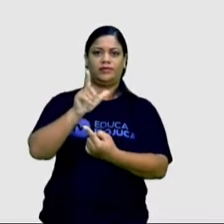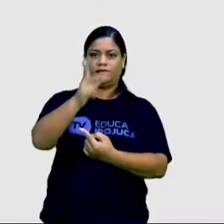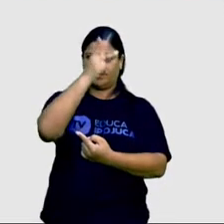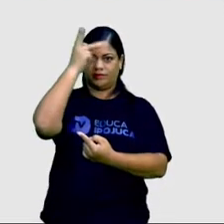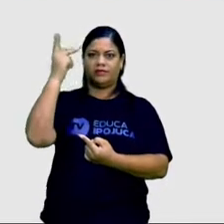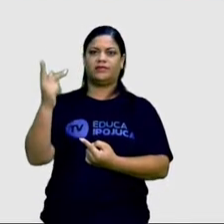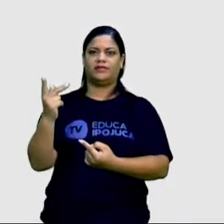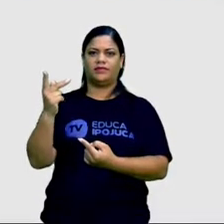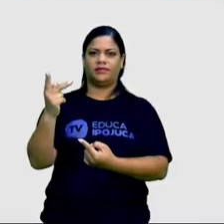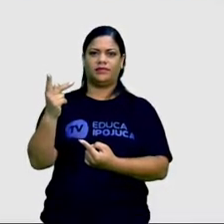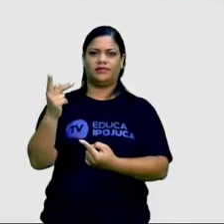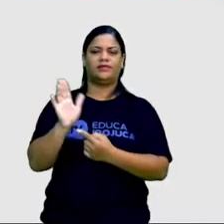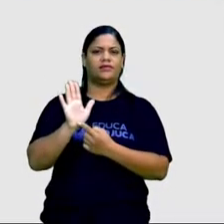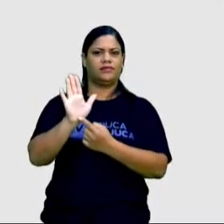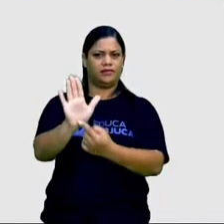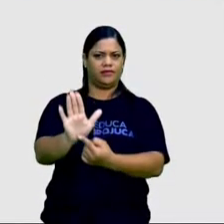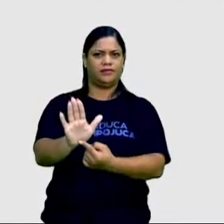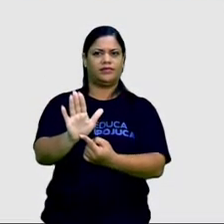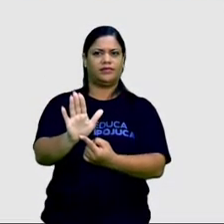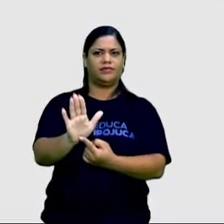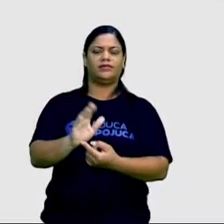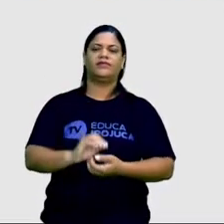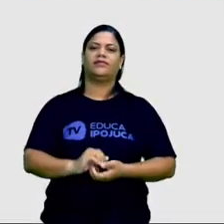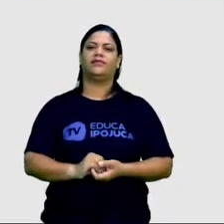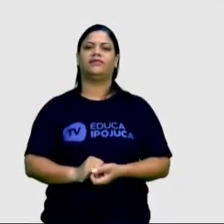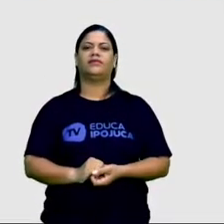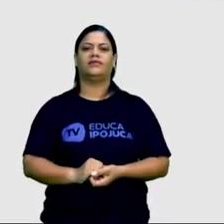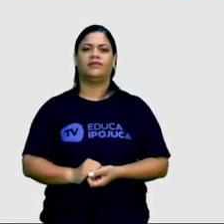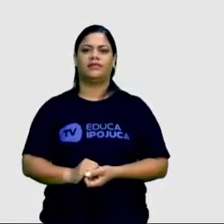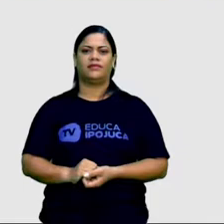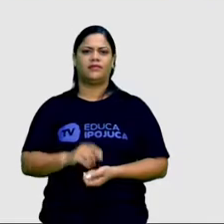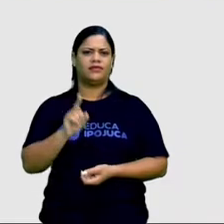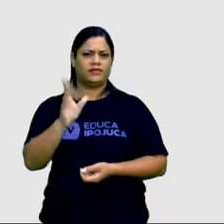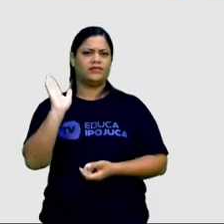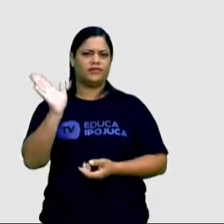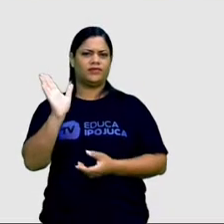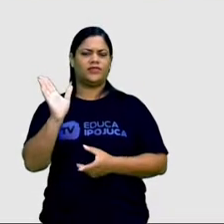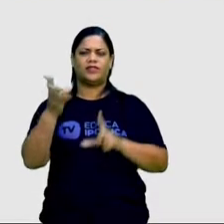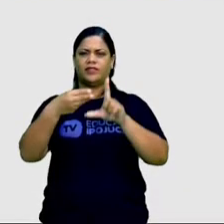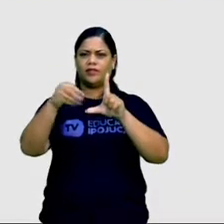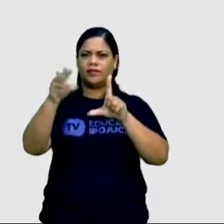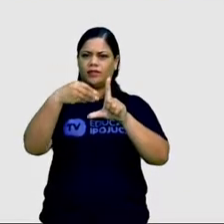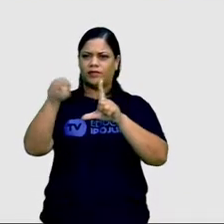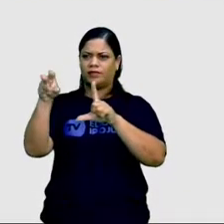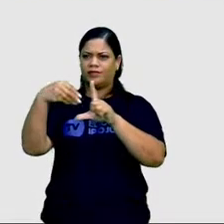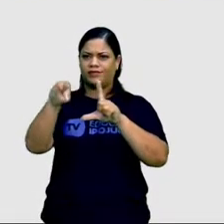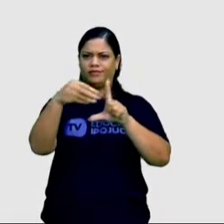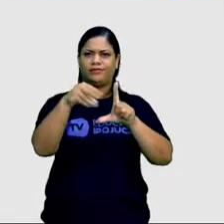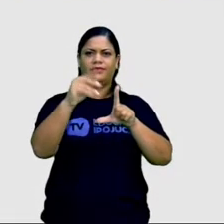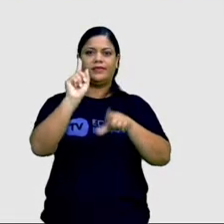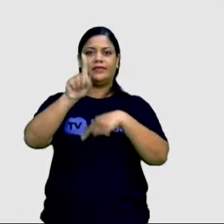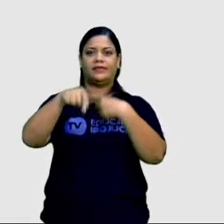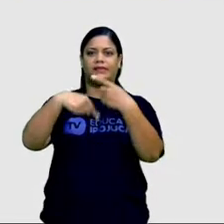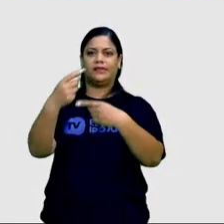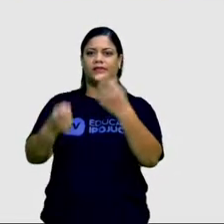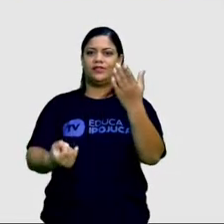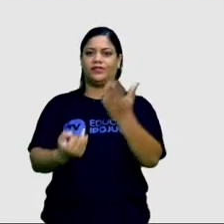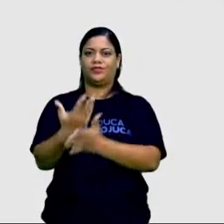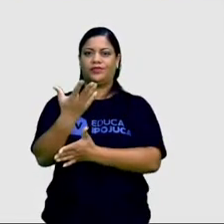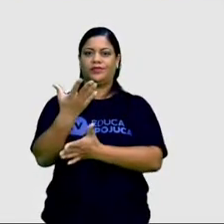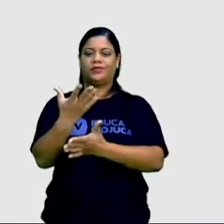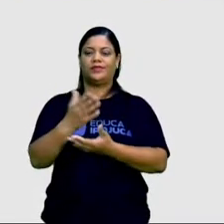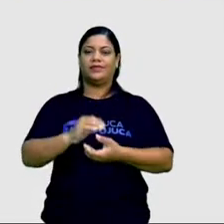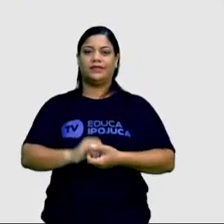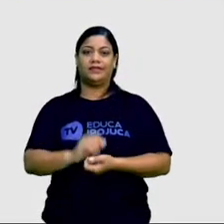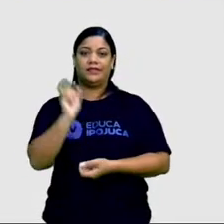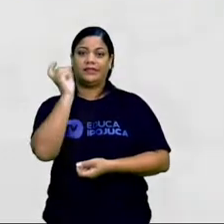esse fato, essa informação? Você já compartilhou alguma notícia e depois descobriu que ela era